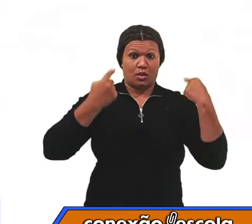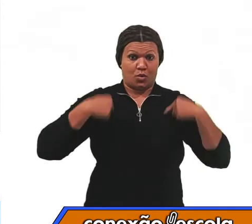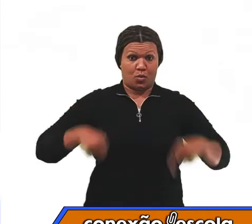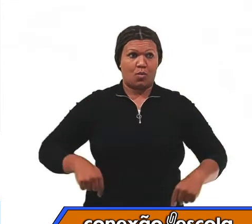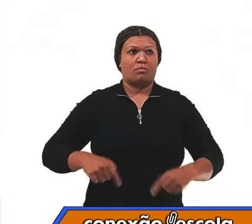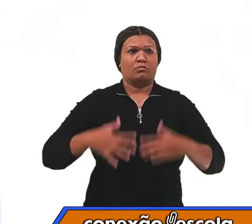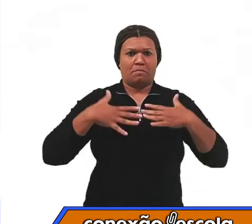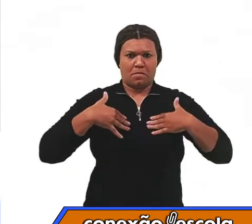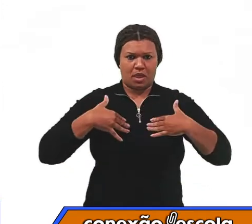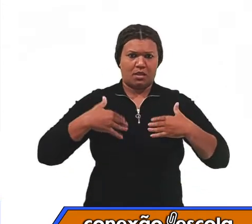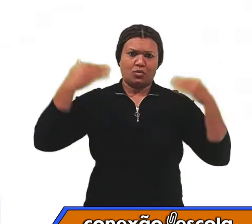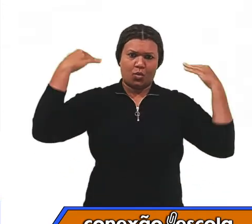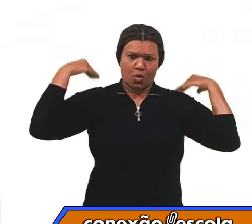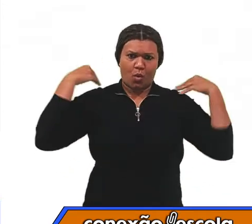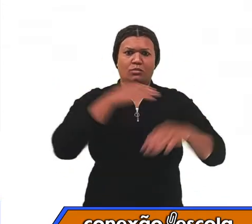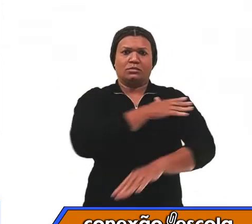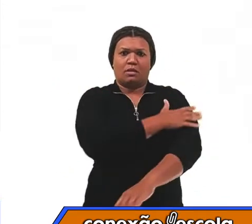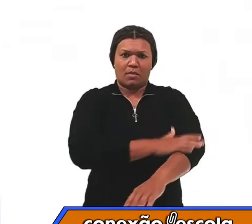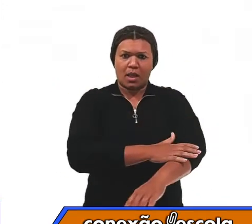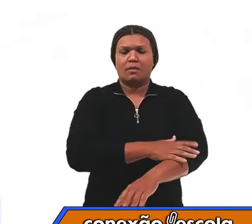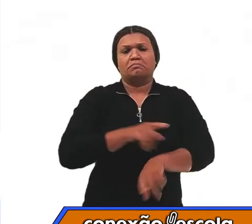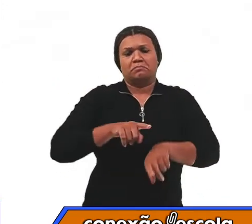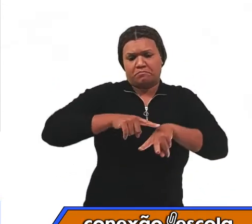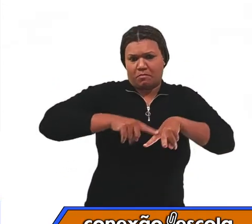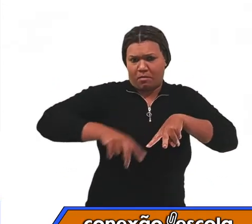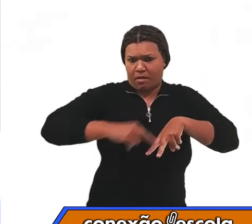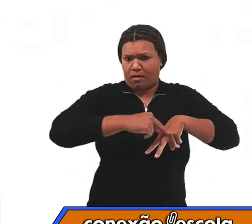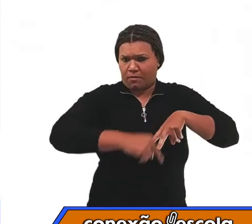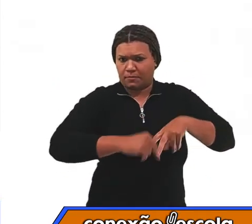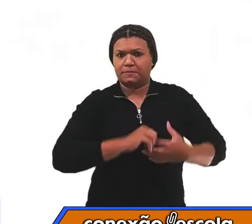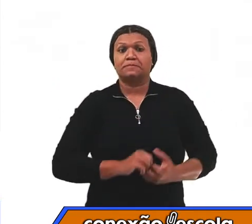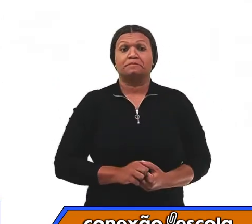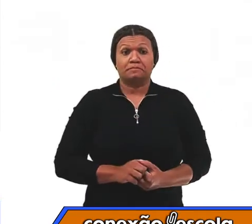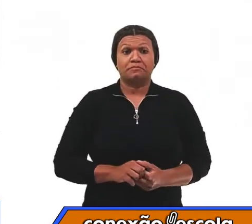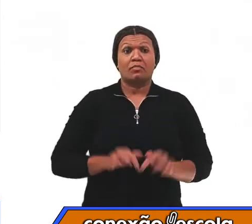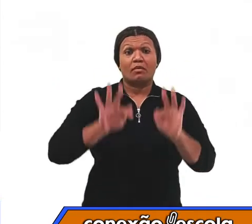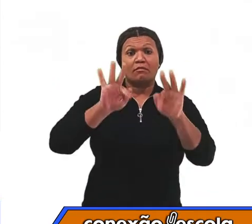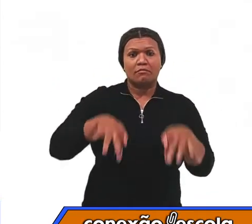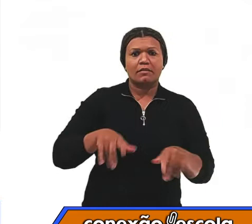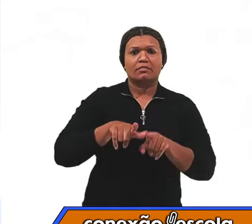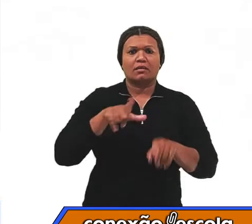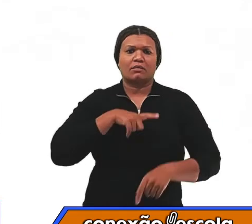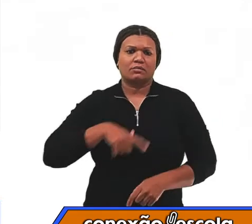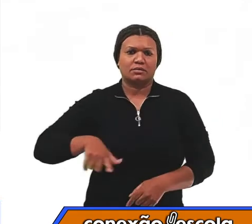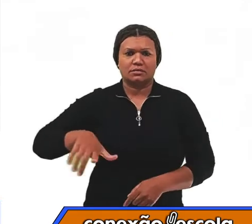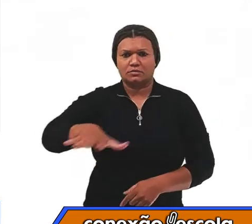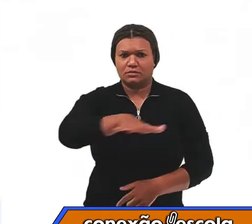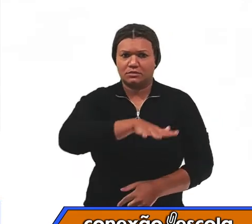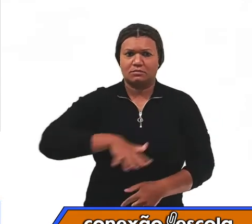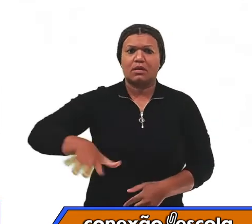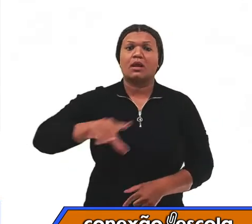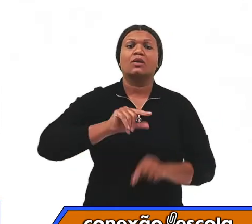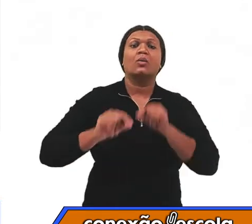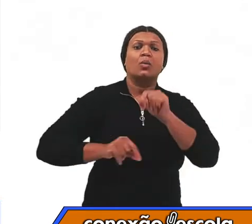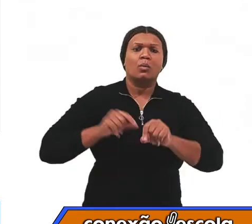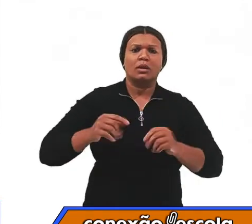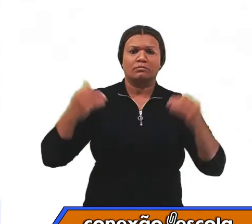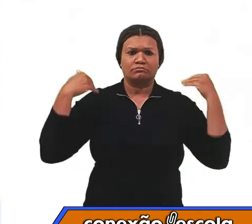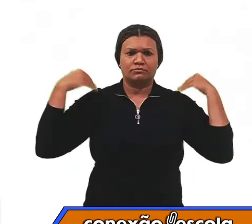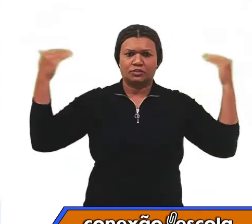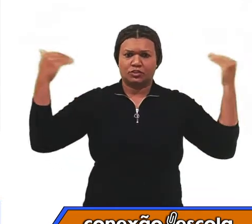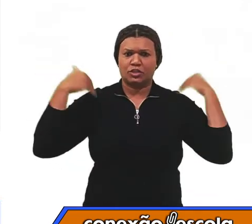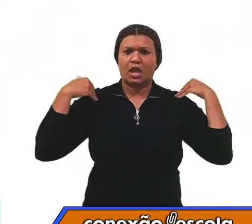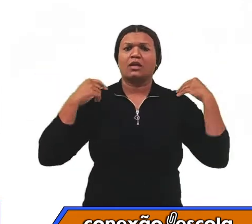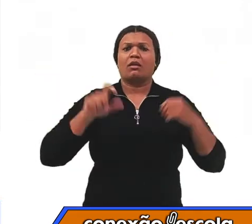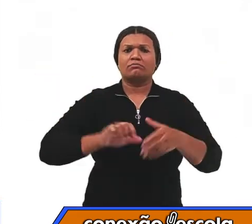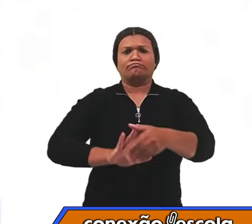costas, braços, ombros e pernas. Por fim, tem o espaço da ginástica de solo, como a ginástica